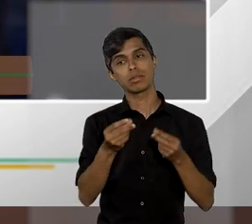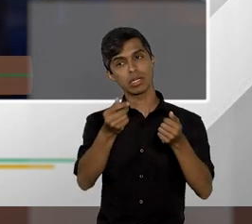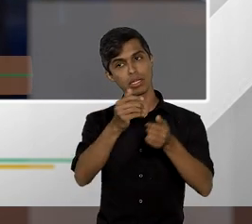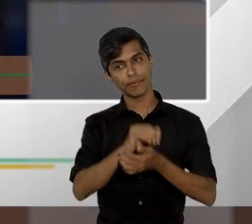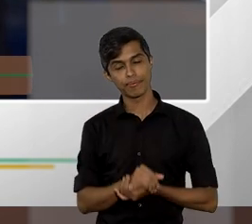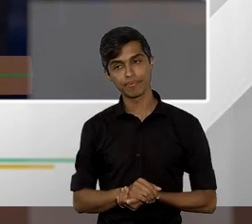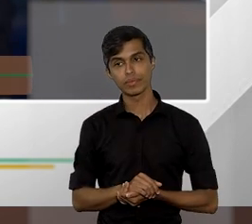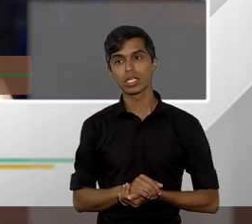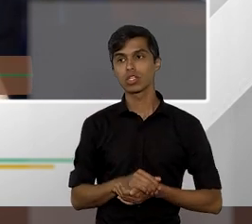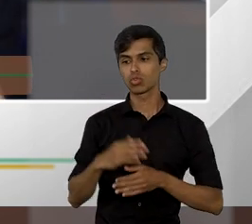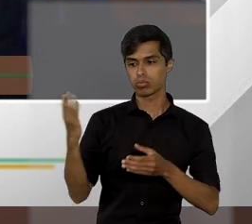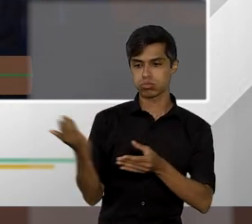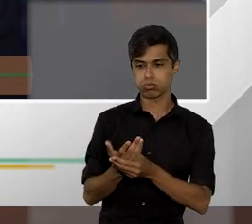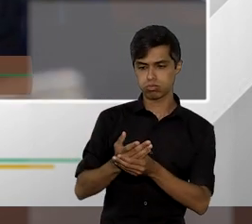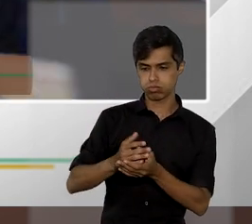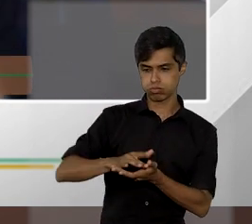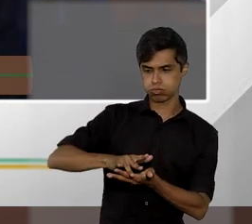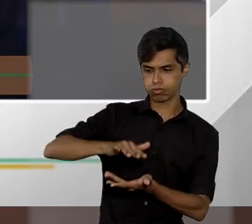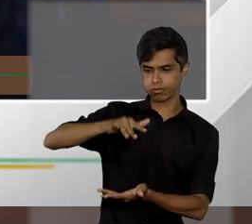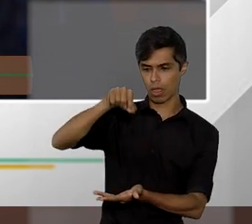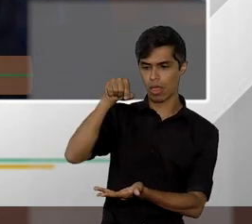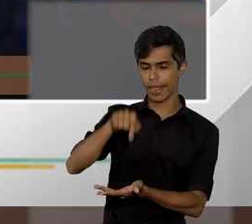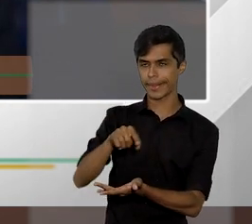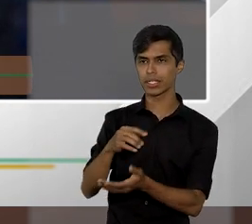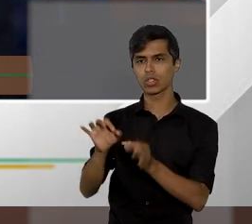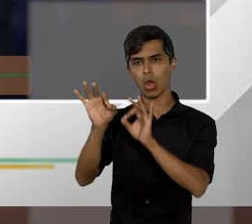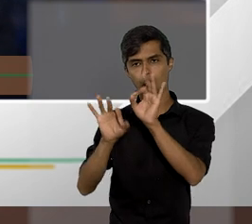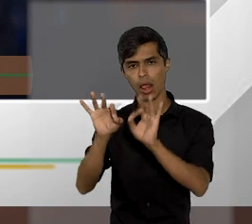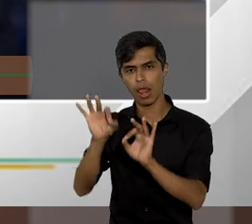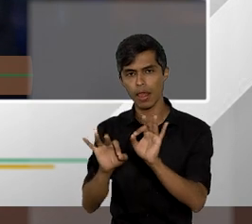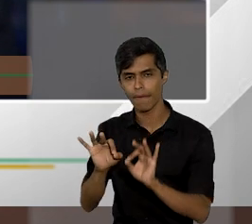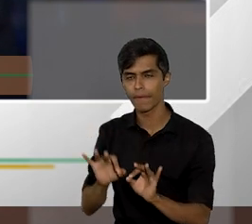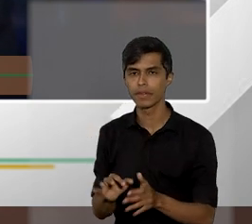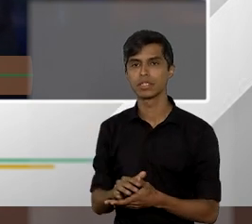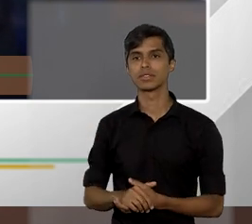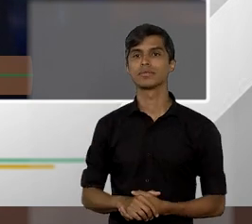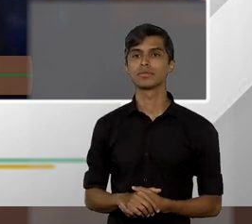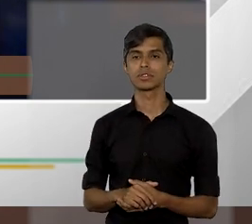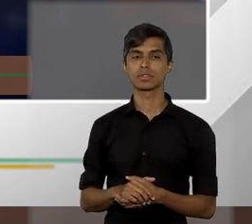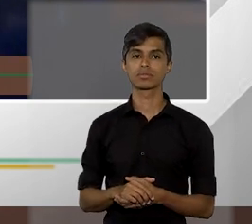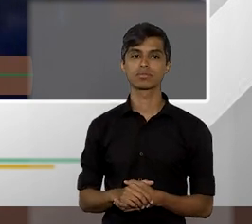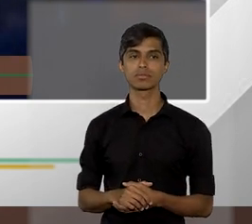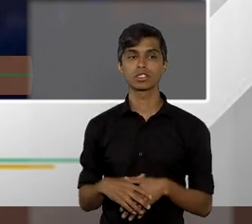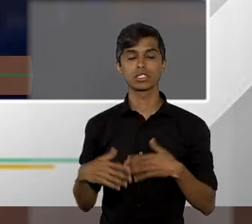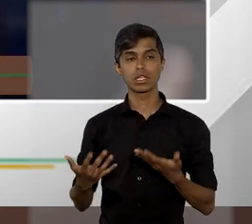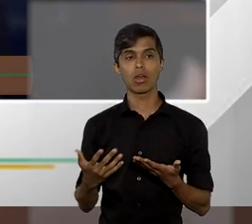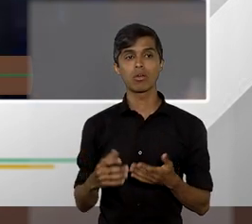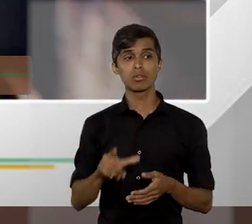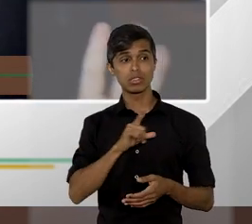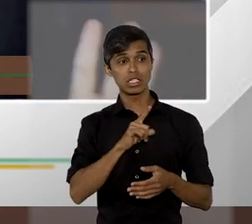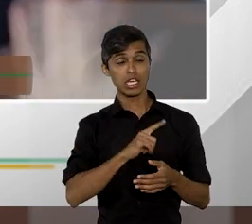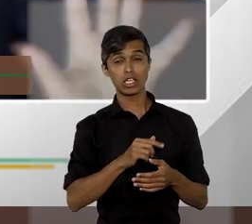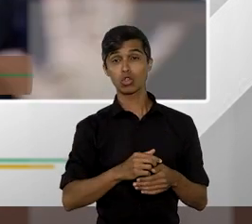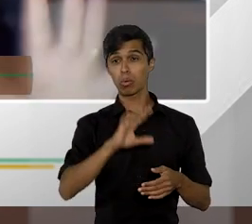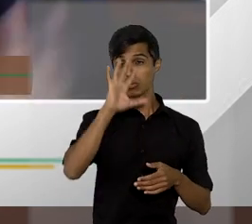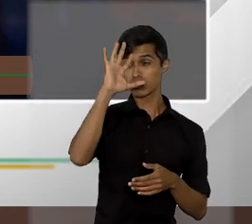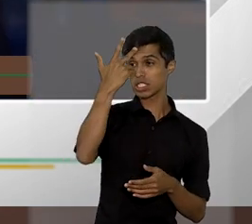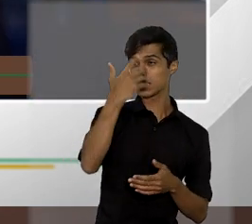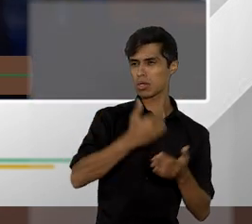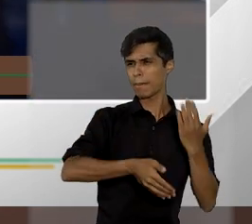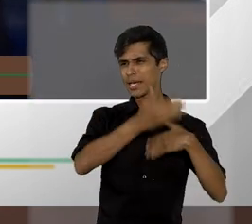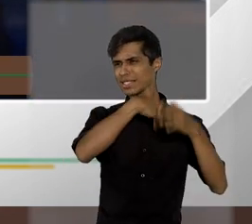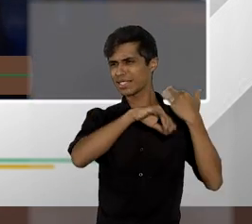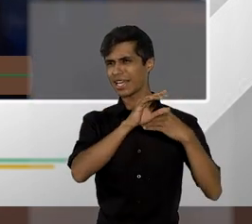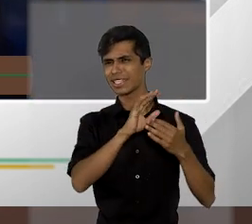de processo do seu acervo de processo ele juntará isso a sua técnica de formação do precedente então formado o precedente aplica me parece